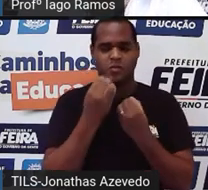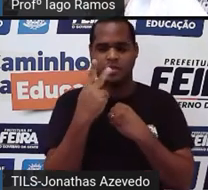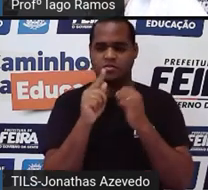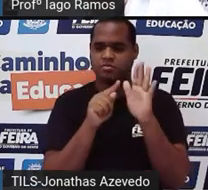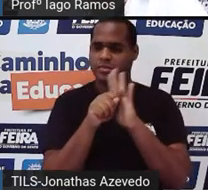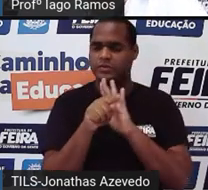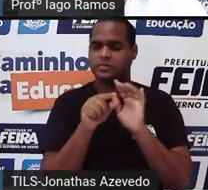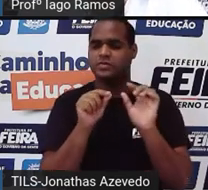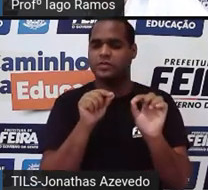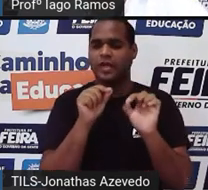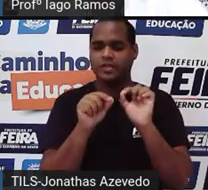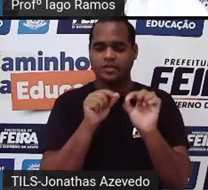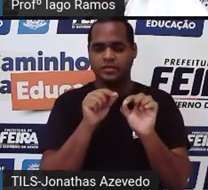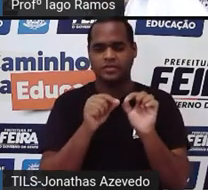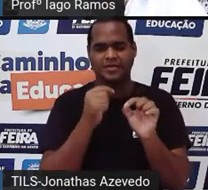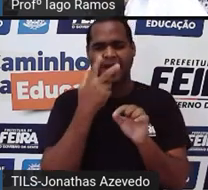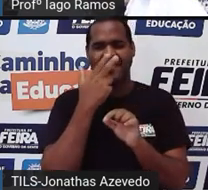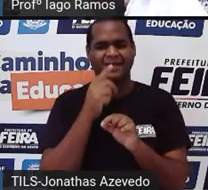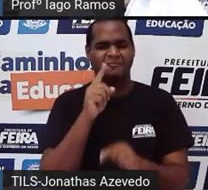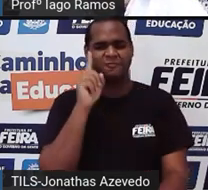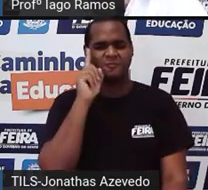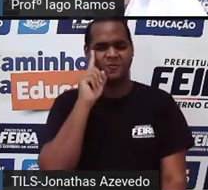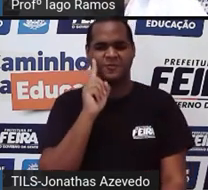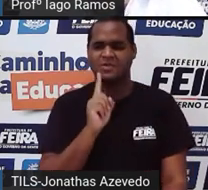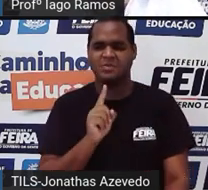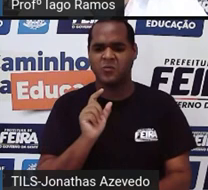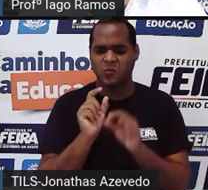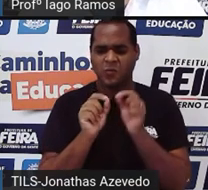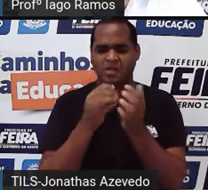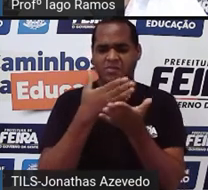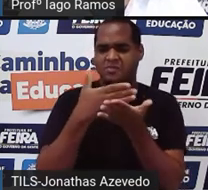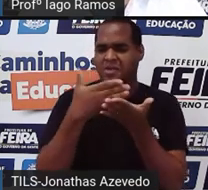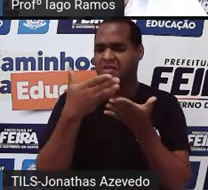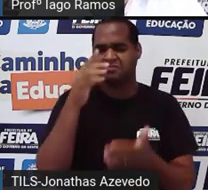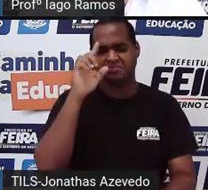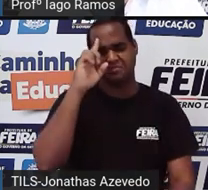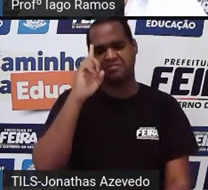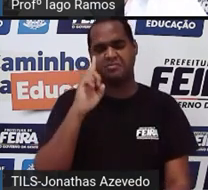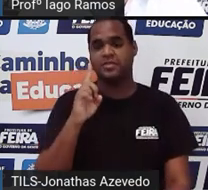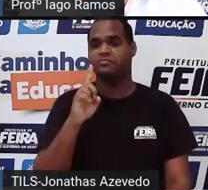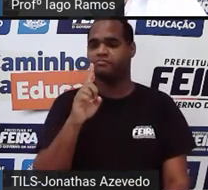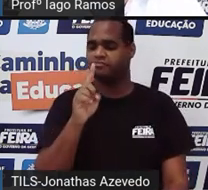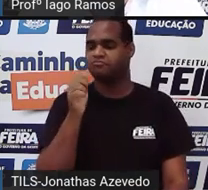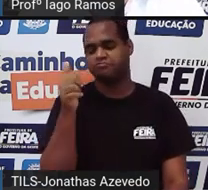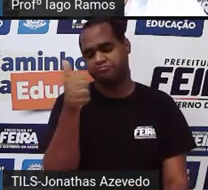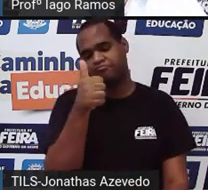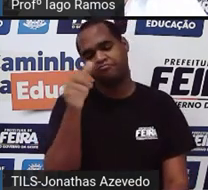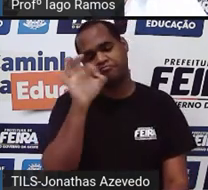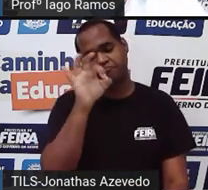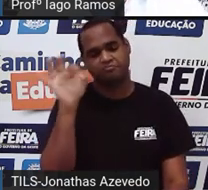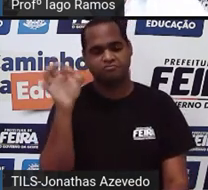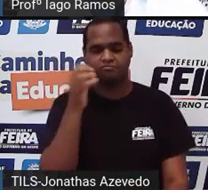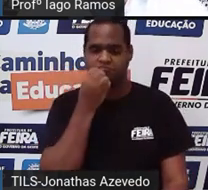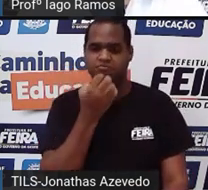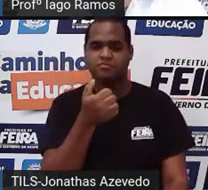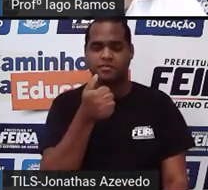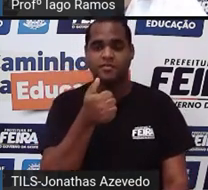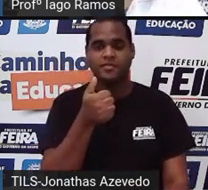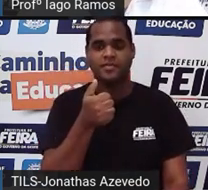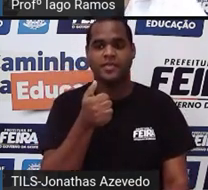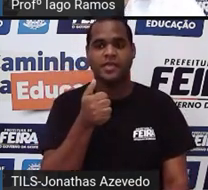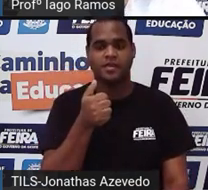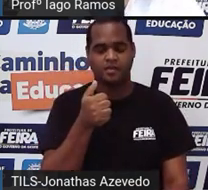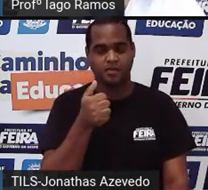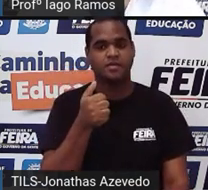pergunta assim, sem nem saber por onde começar, né? Mas beleza. Já que